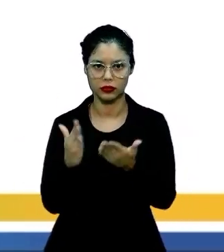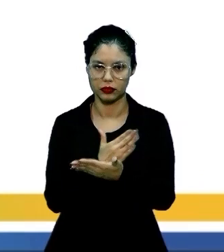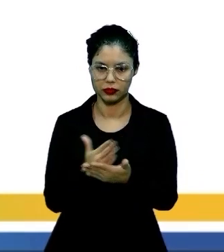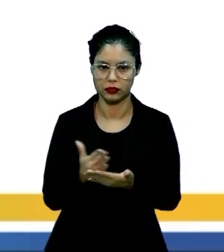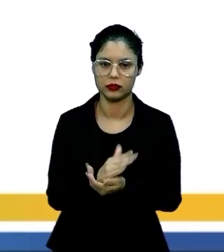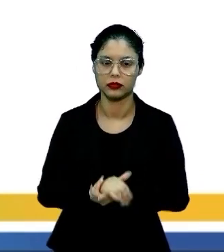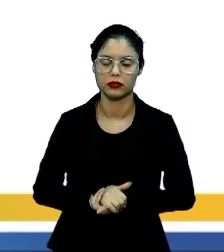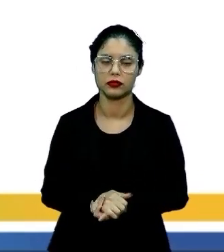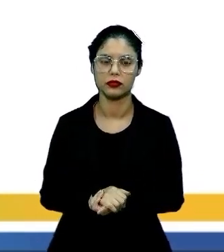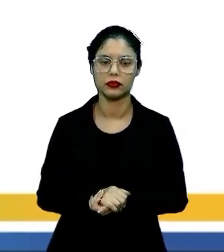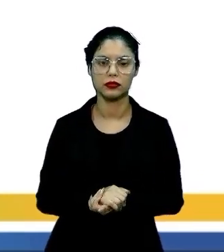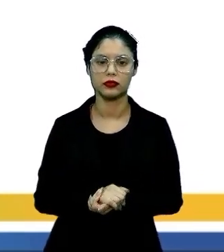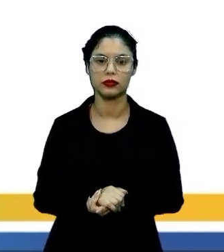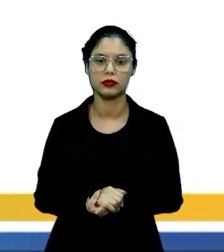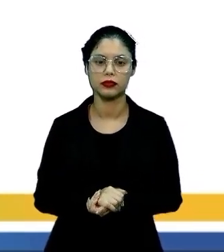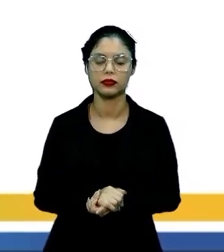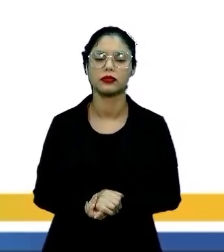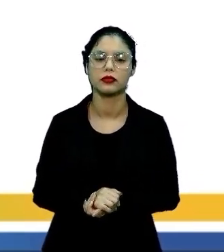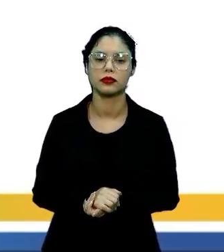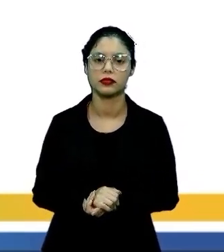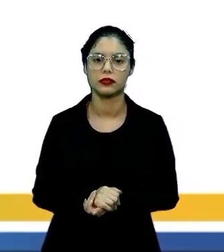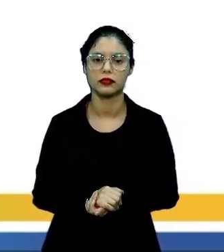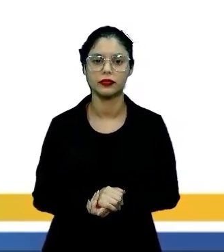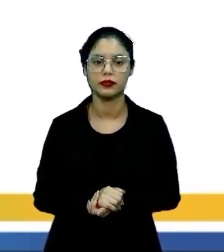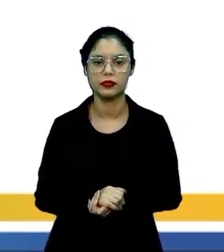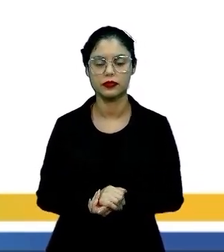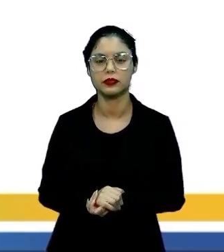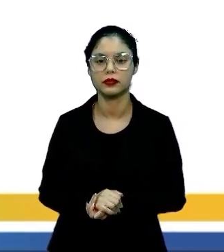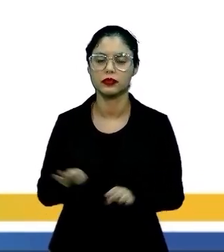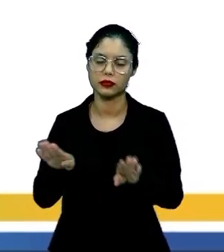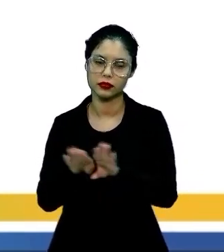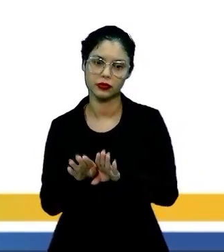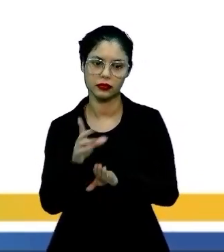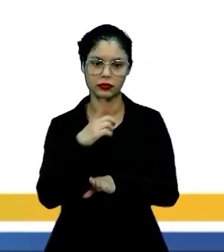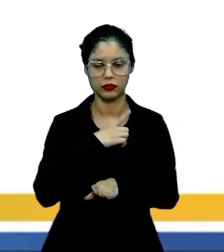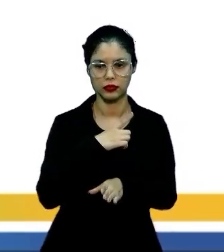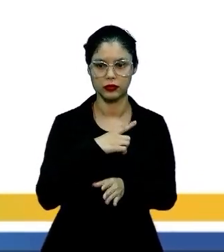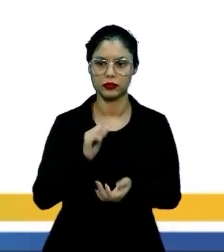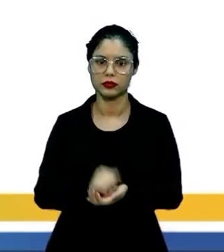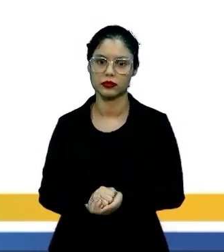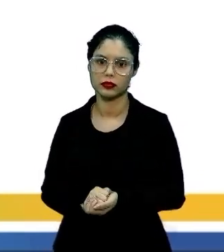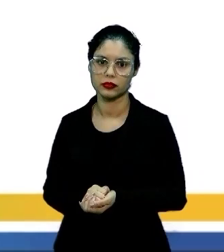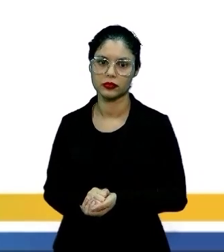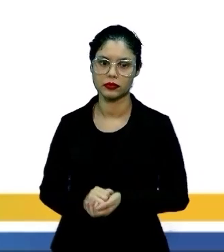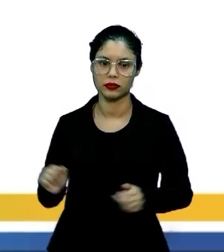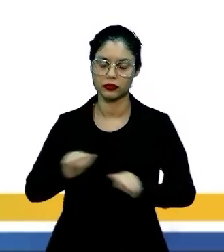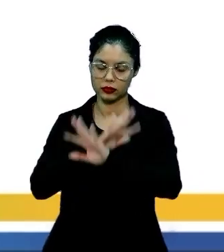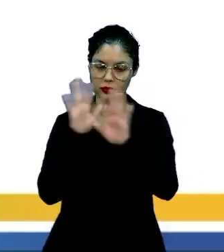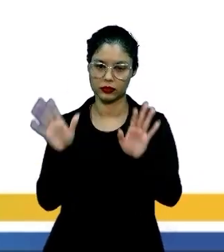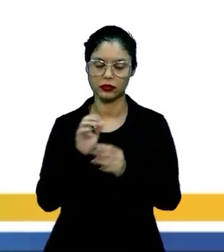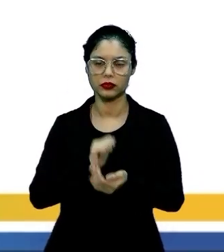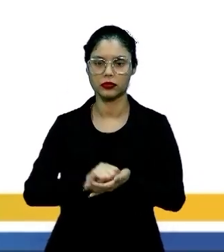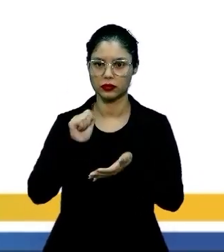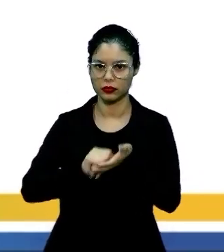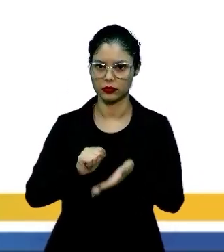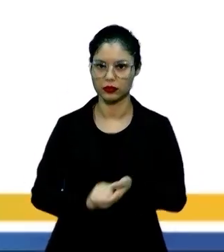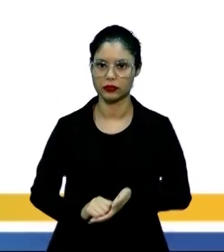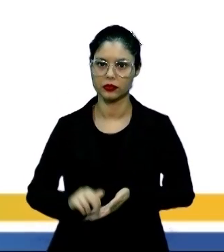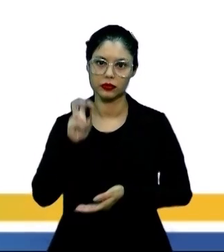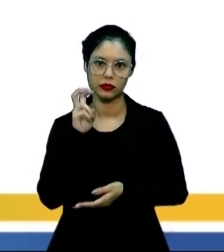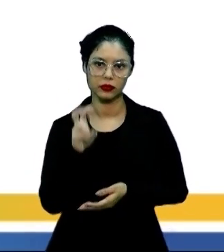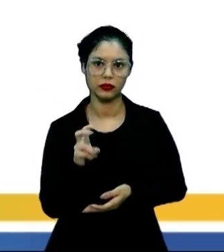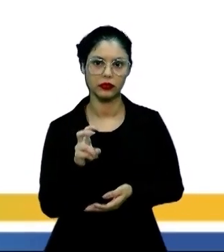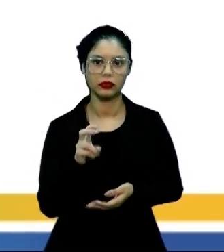aspectos, eles aparecem, tá? A gente tem também a harmonia e a clareza na composição.